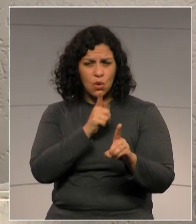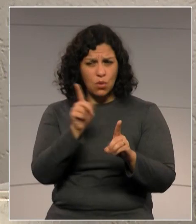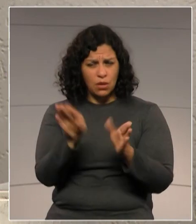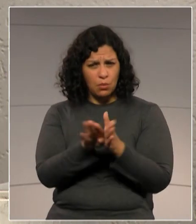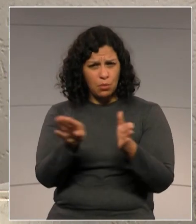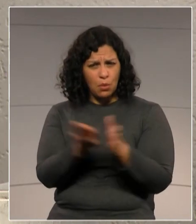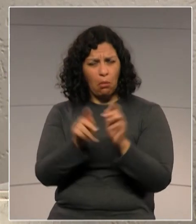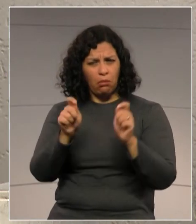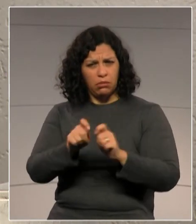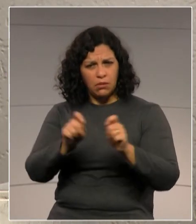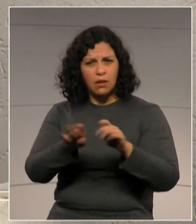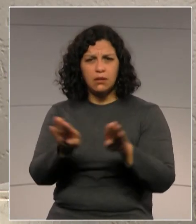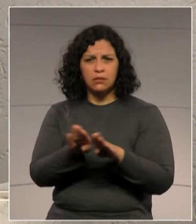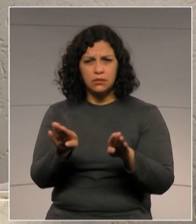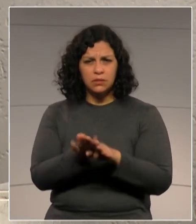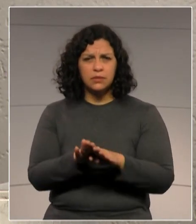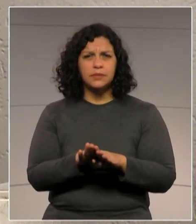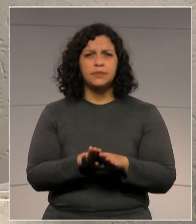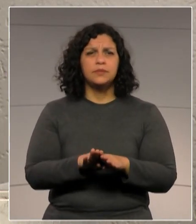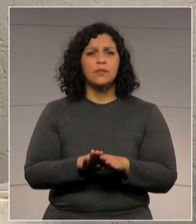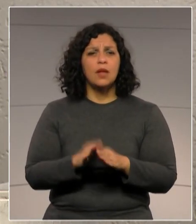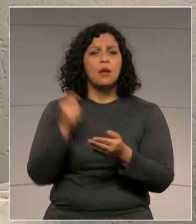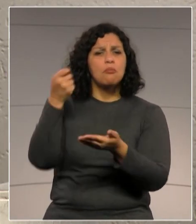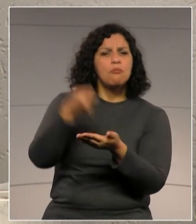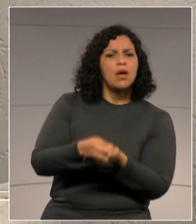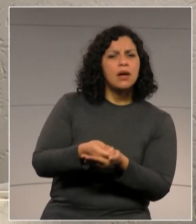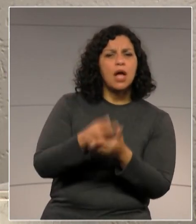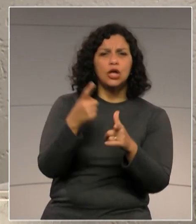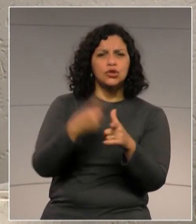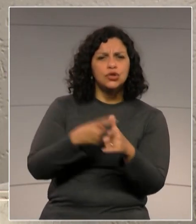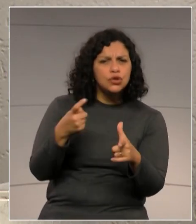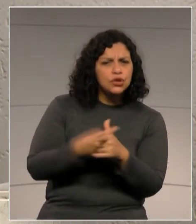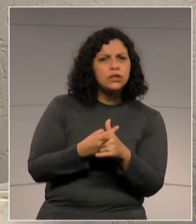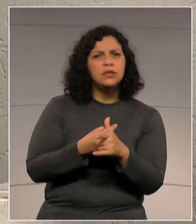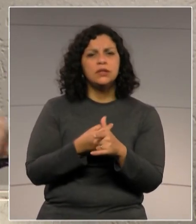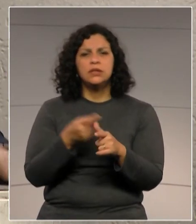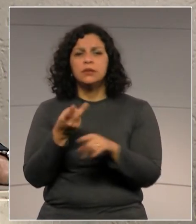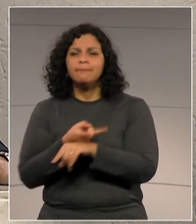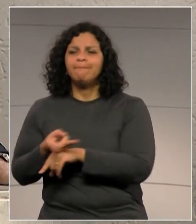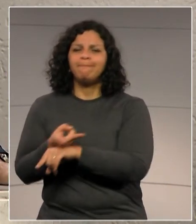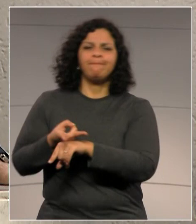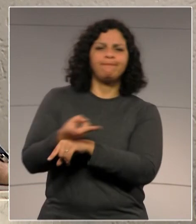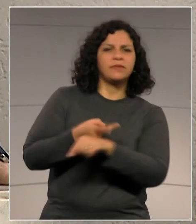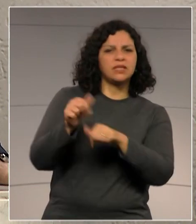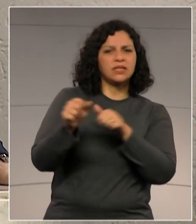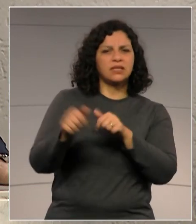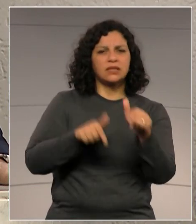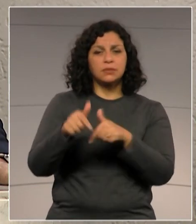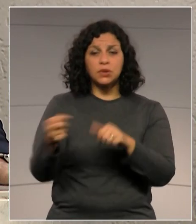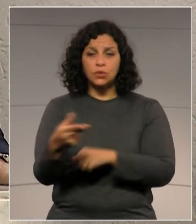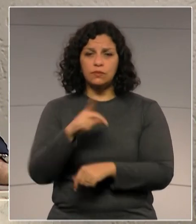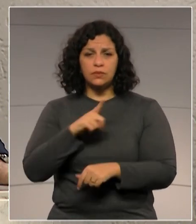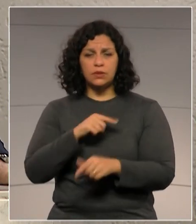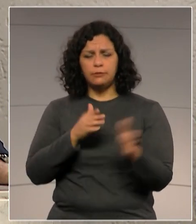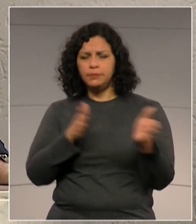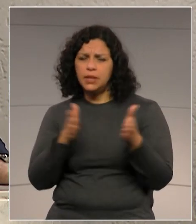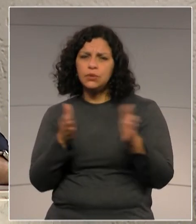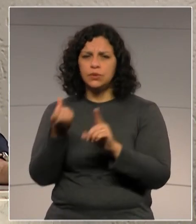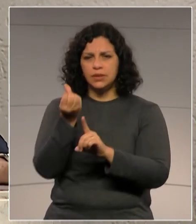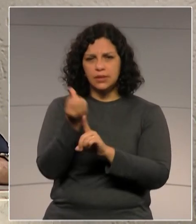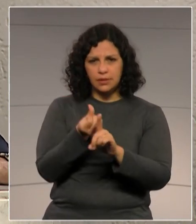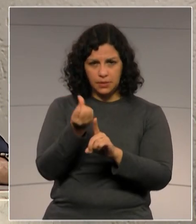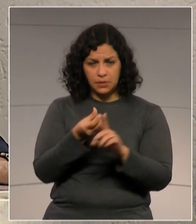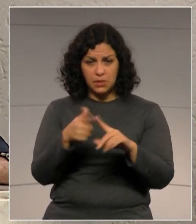uma condição de, pelo menos, pagar alguma continha ali e buscar um emprego durante esse período.